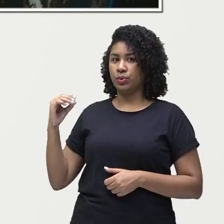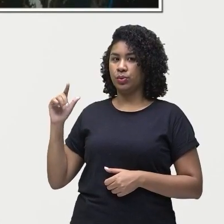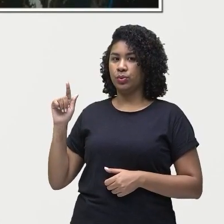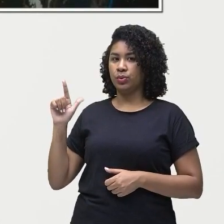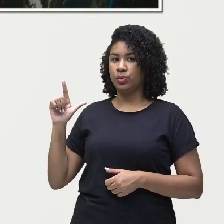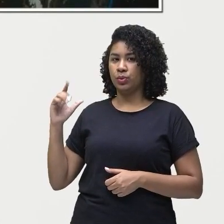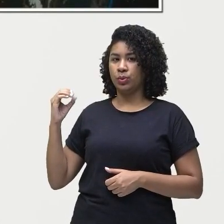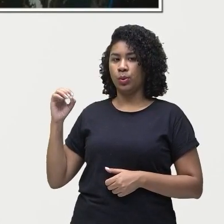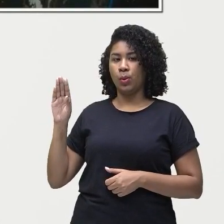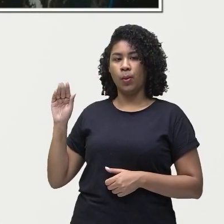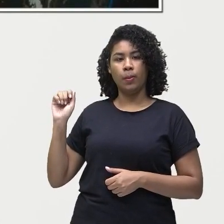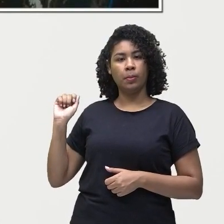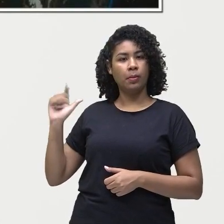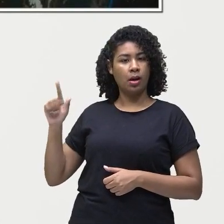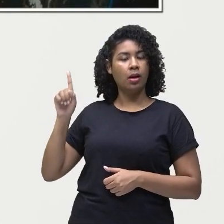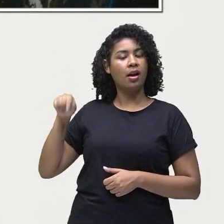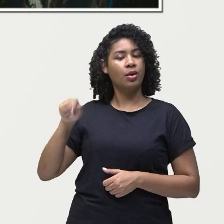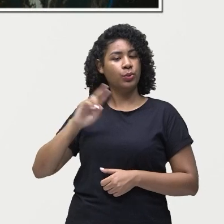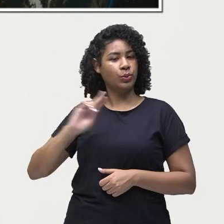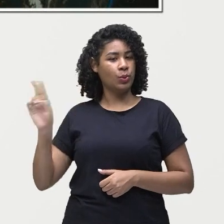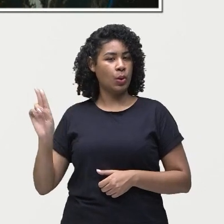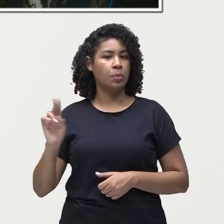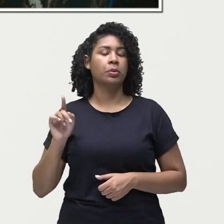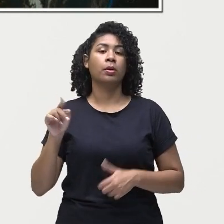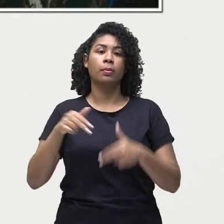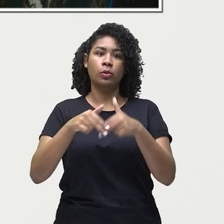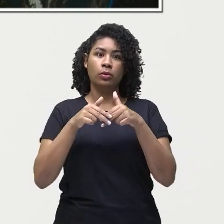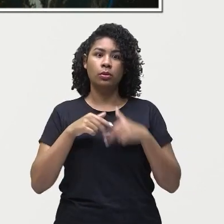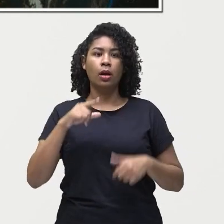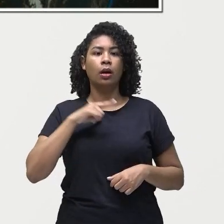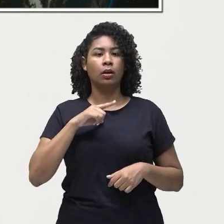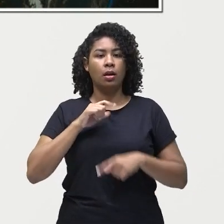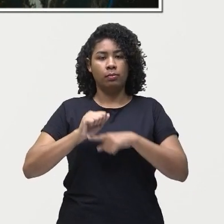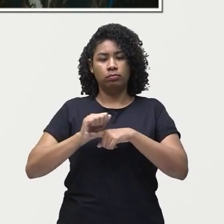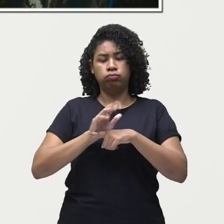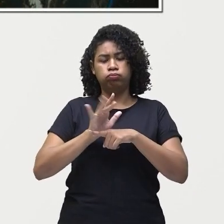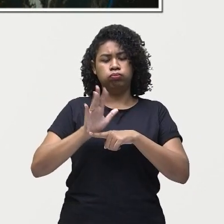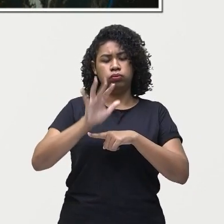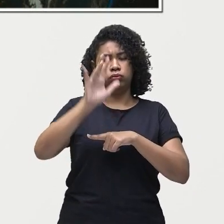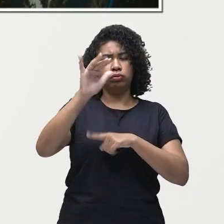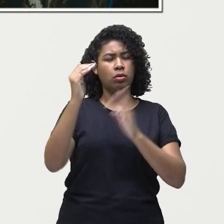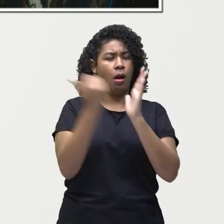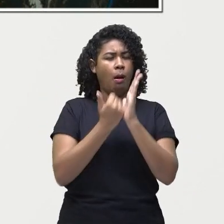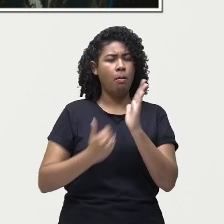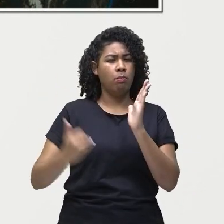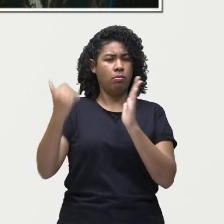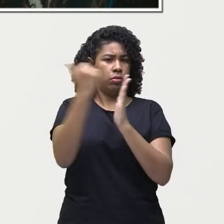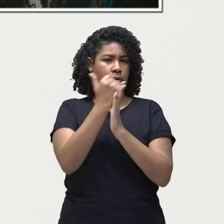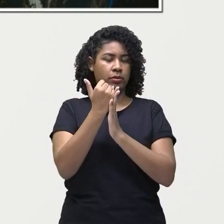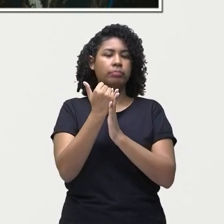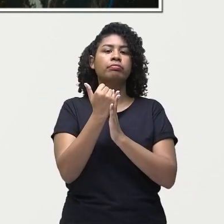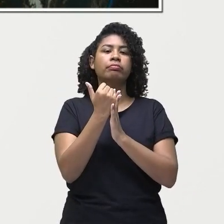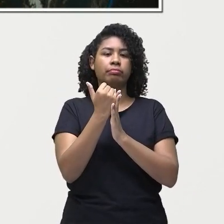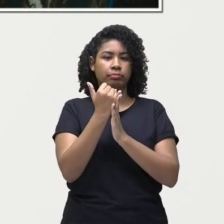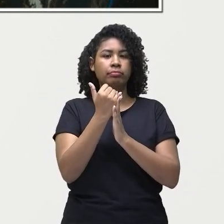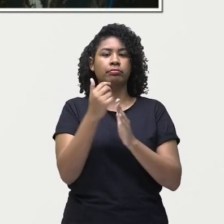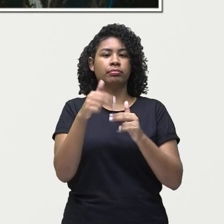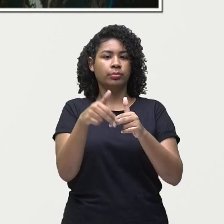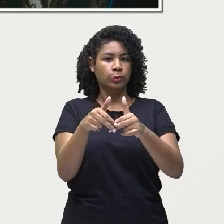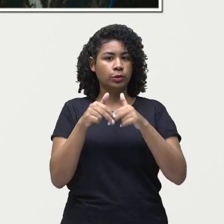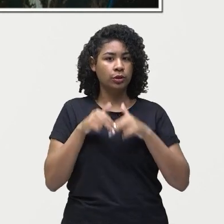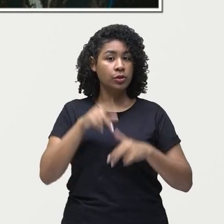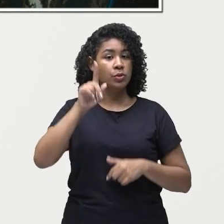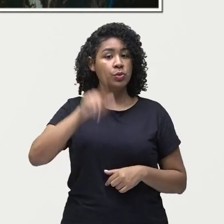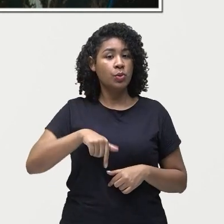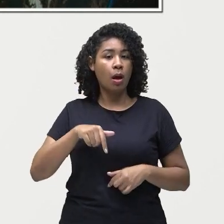causado pelo acúmulo de gases de efeito estufa emitidos pelo homem